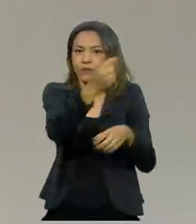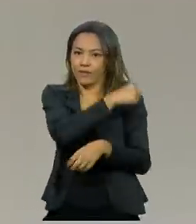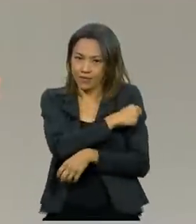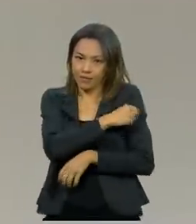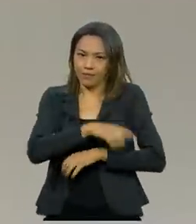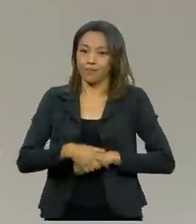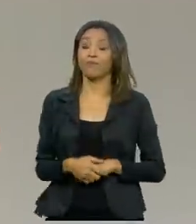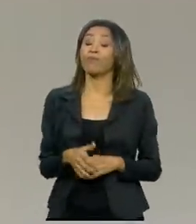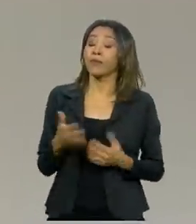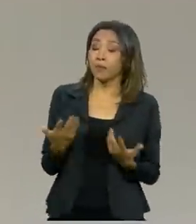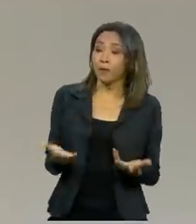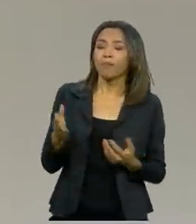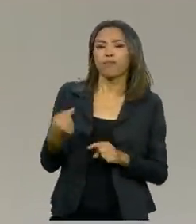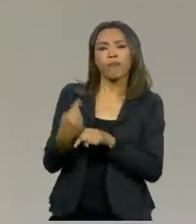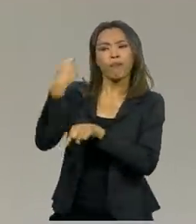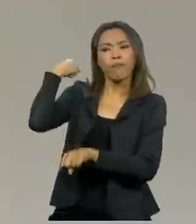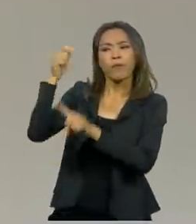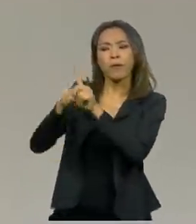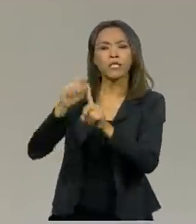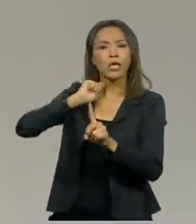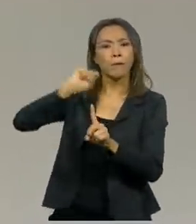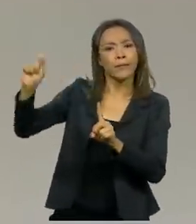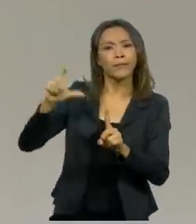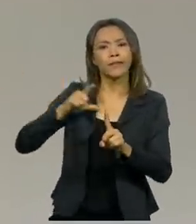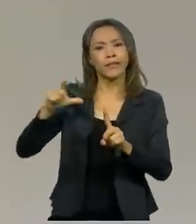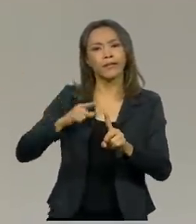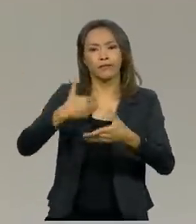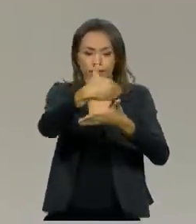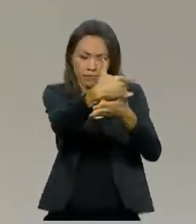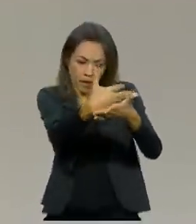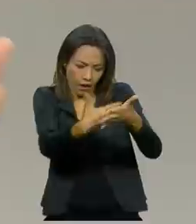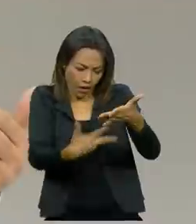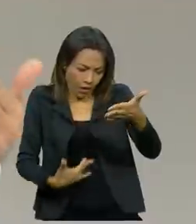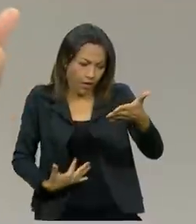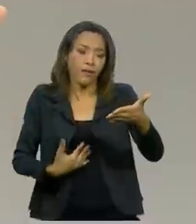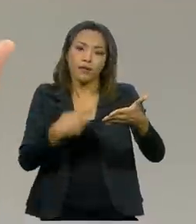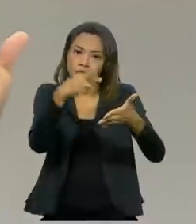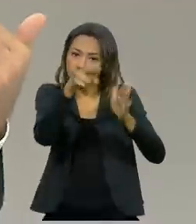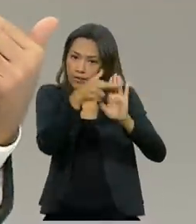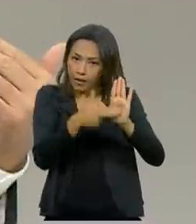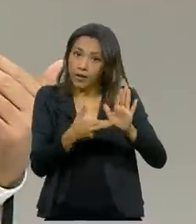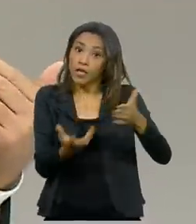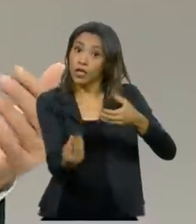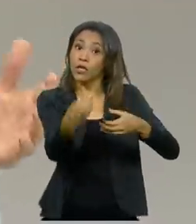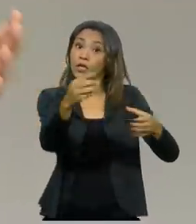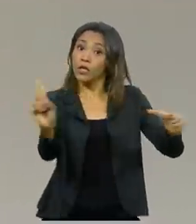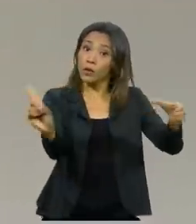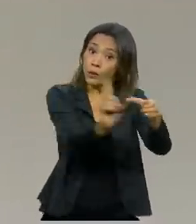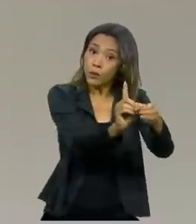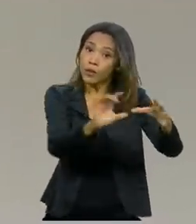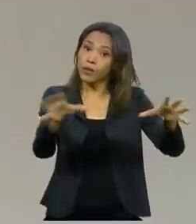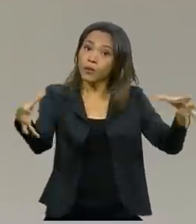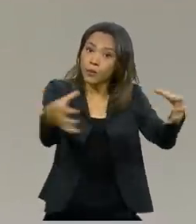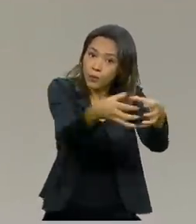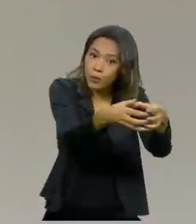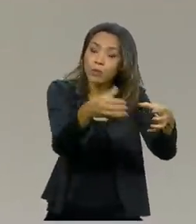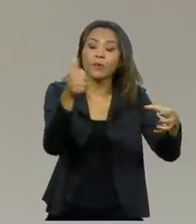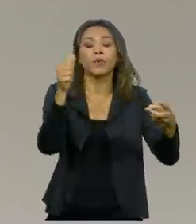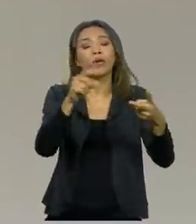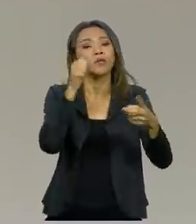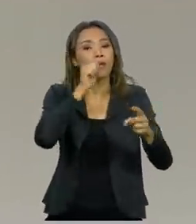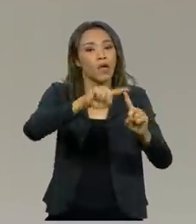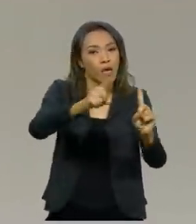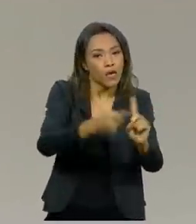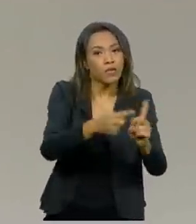Bom, ministro, então em abril houve essa nota técnica do Ministério da Saúde, incluindo as grávidas, lactantes e puérperas, com comorbidades e